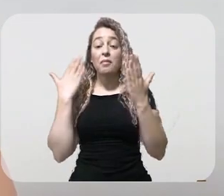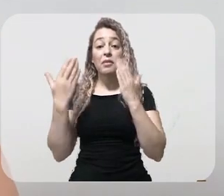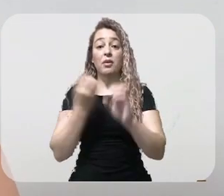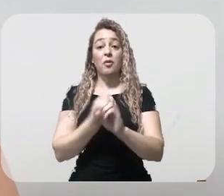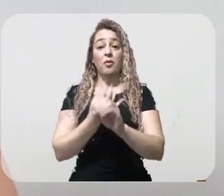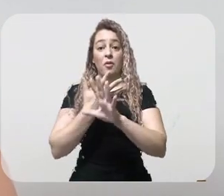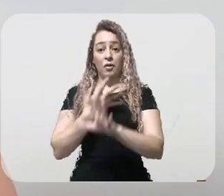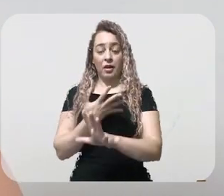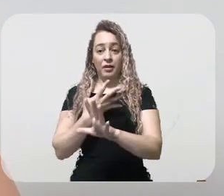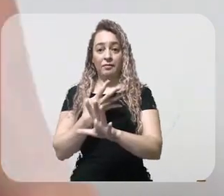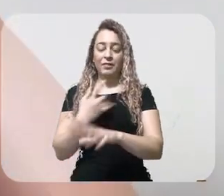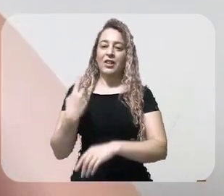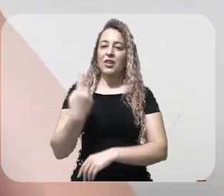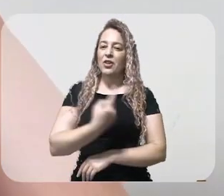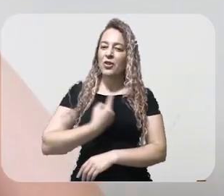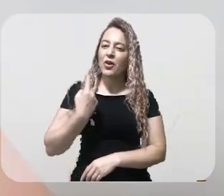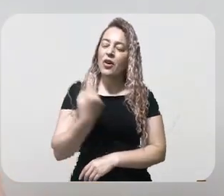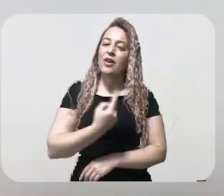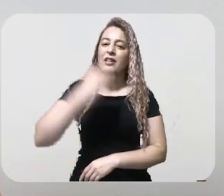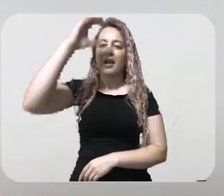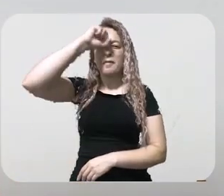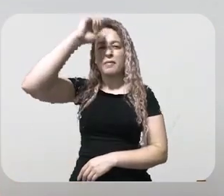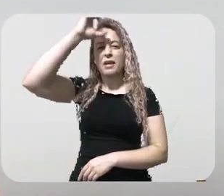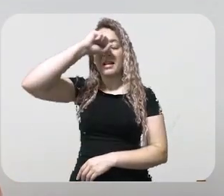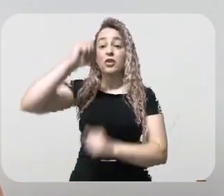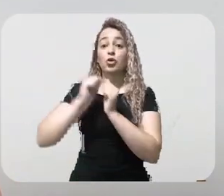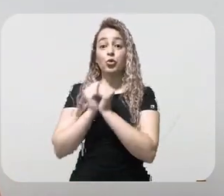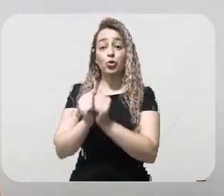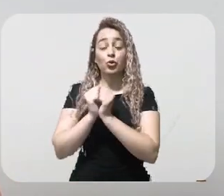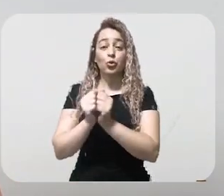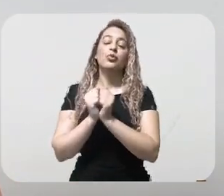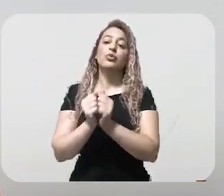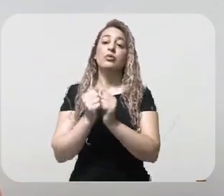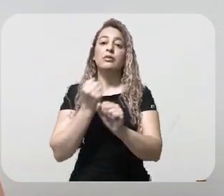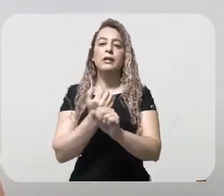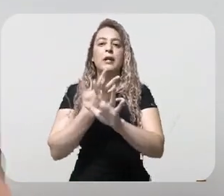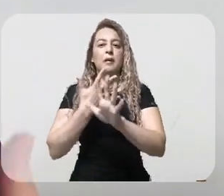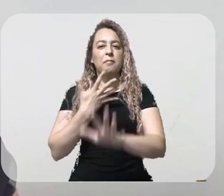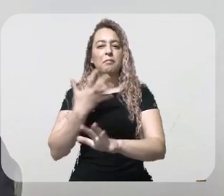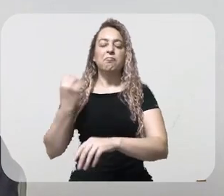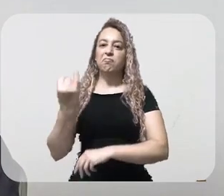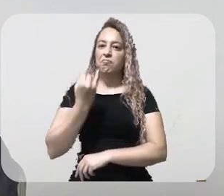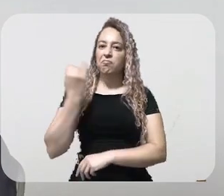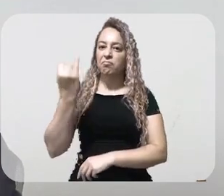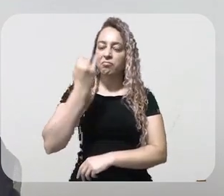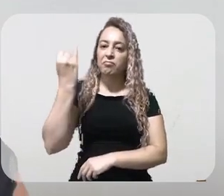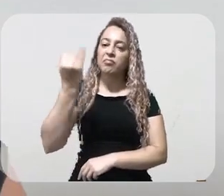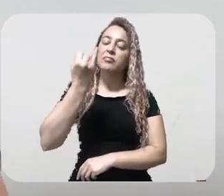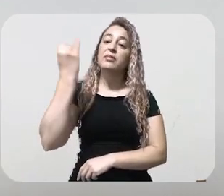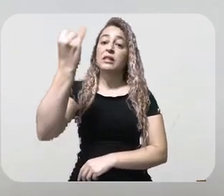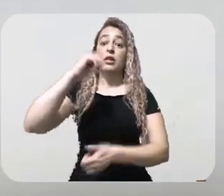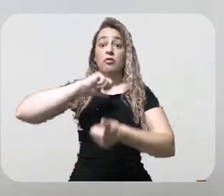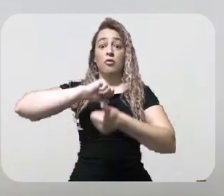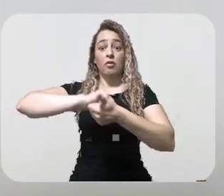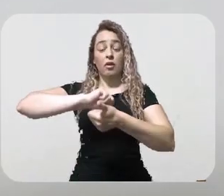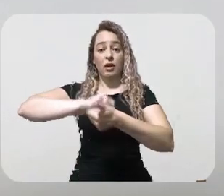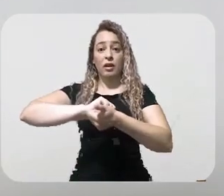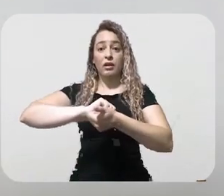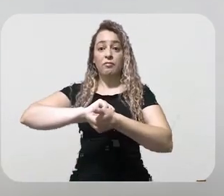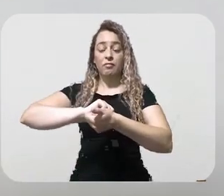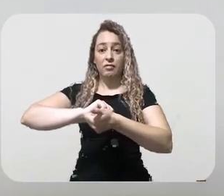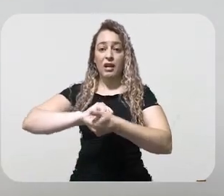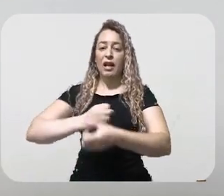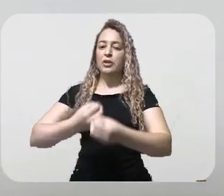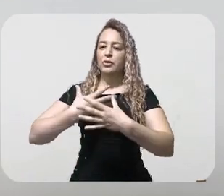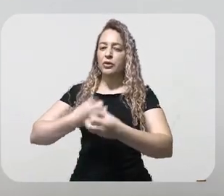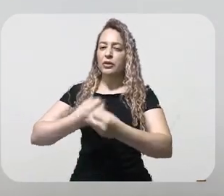terapeutas qualificados a interpretar aquele comportamento, interpretar o que ela está te dizendo com aquele comportamento e como você deve reagir